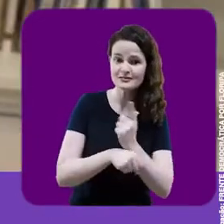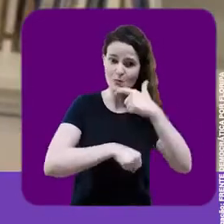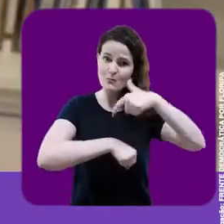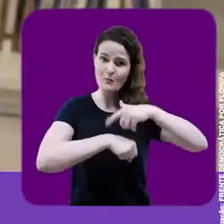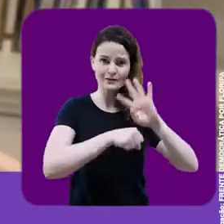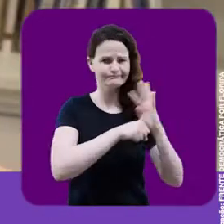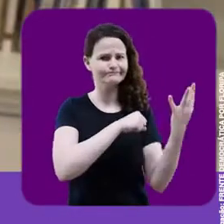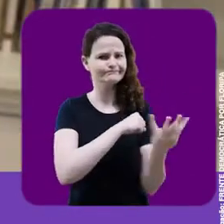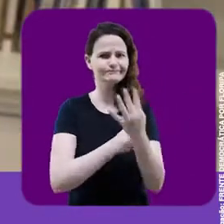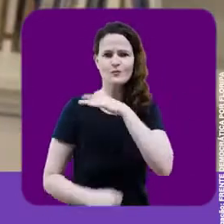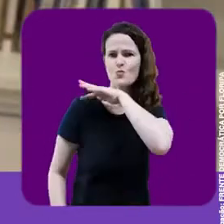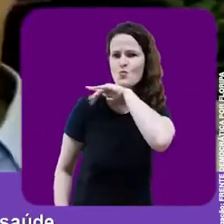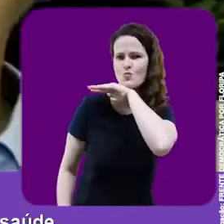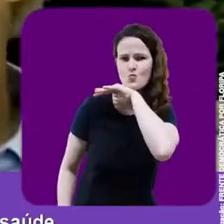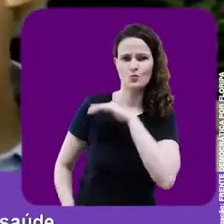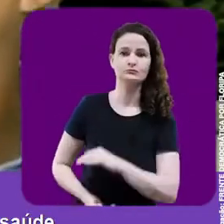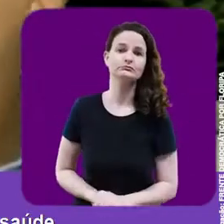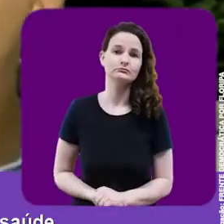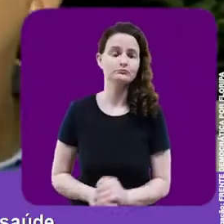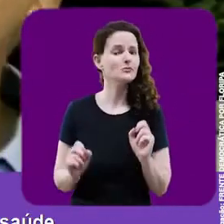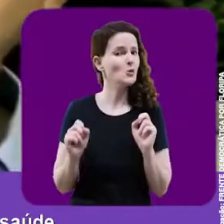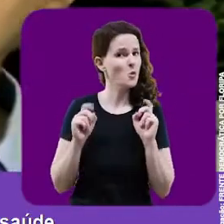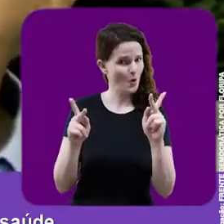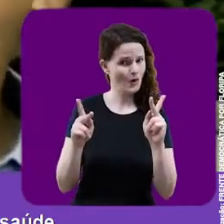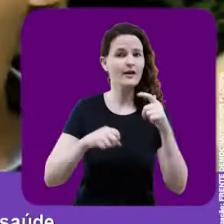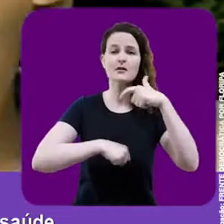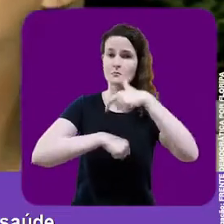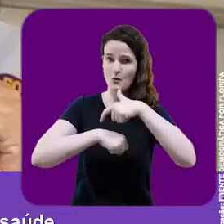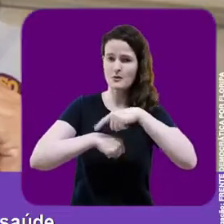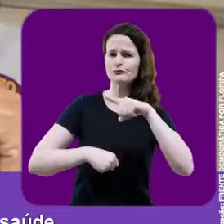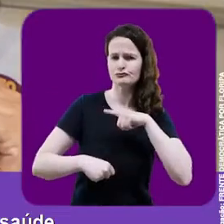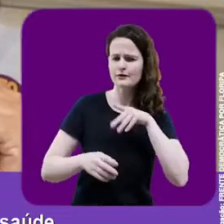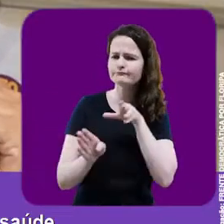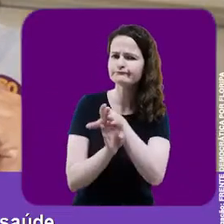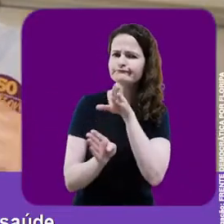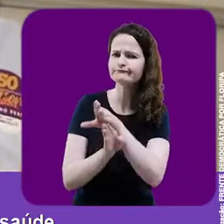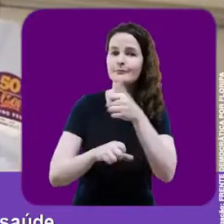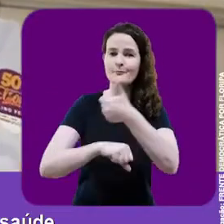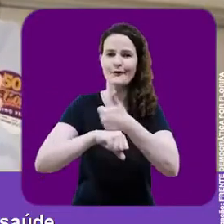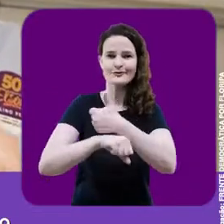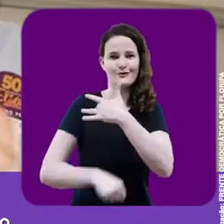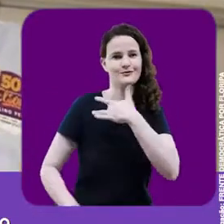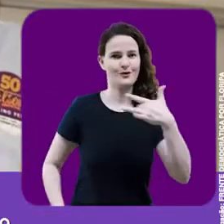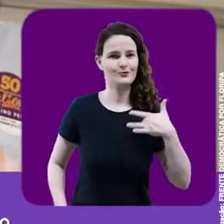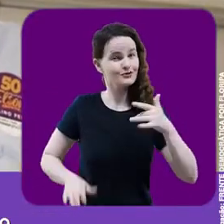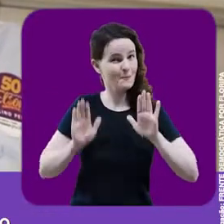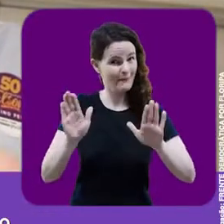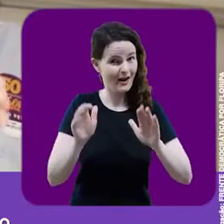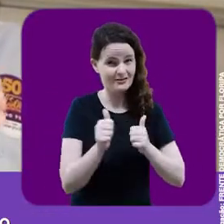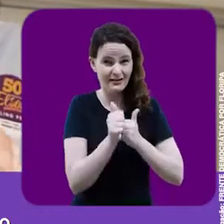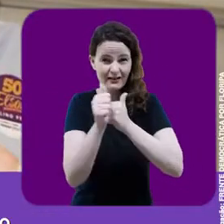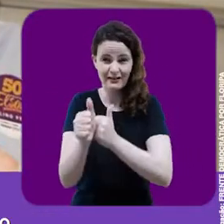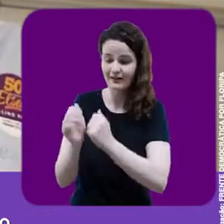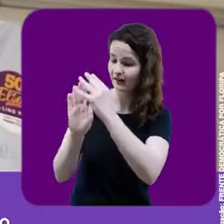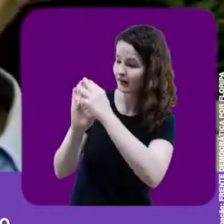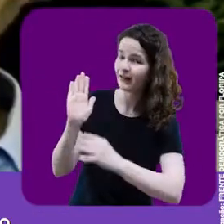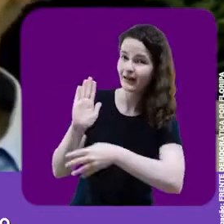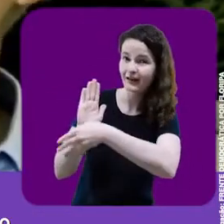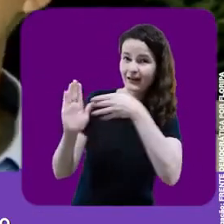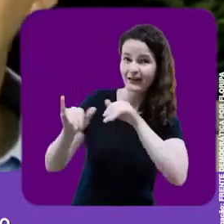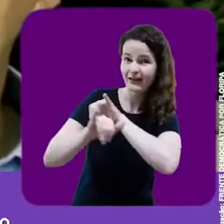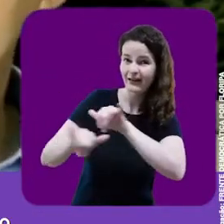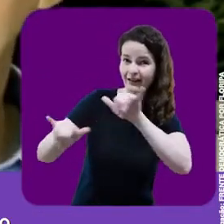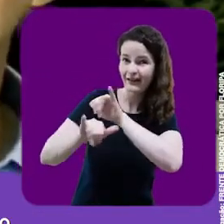na pandemia foi catastrófica. Foi muito bem enquanto se orientou pelos profissionais de saúde. Quando ele começou a se orientar